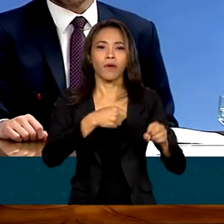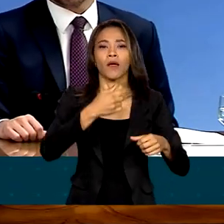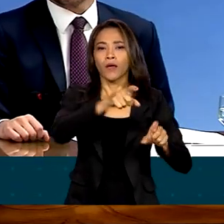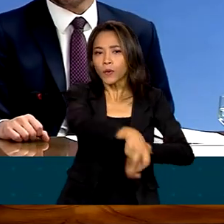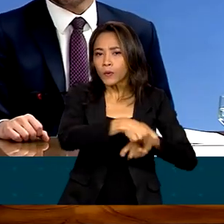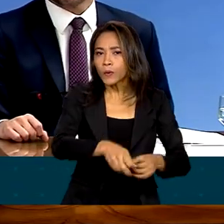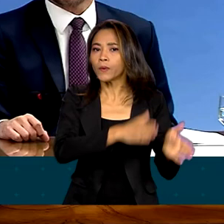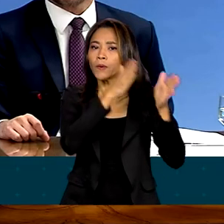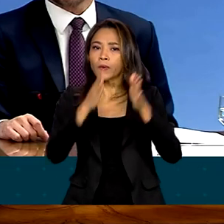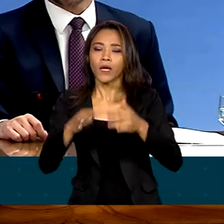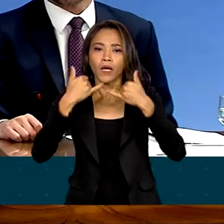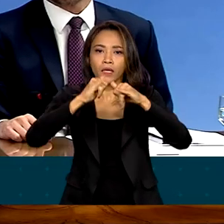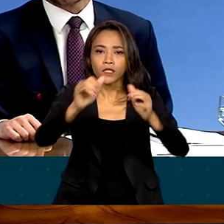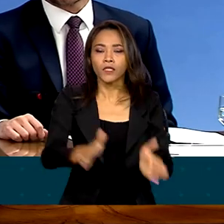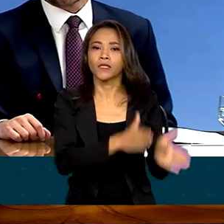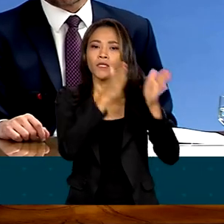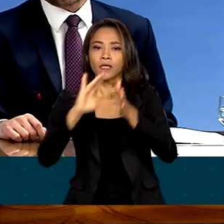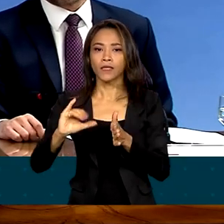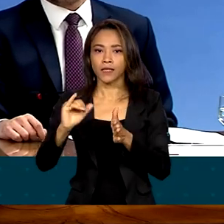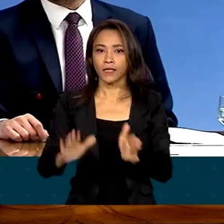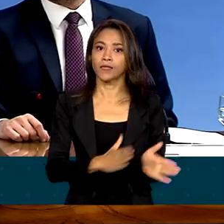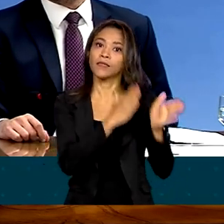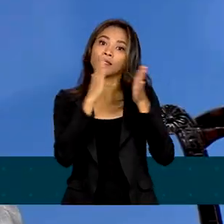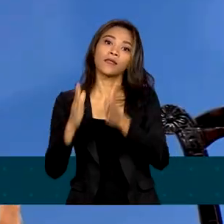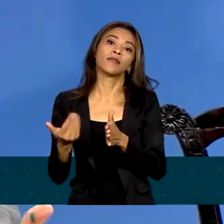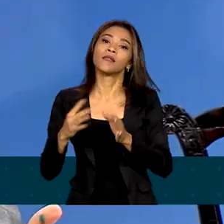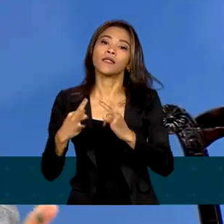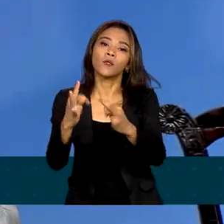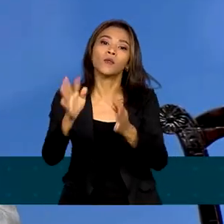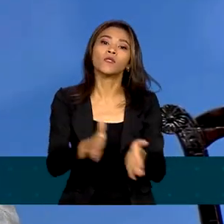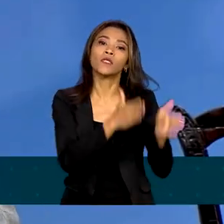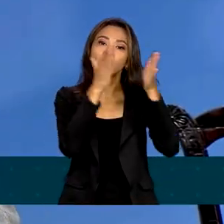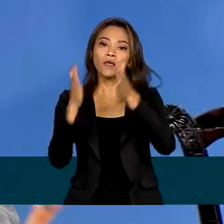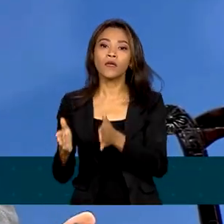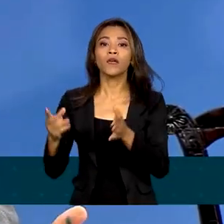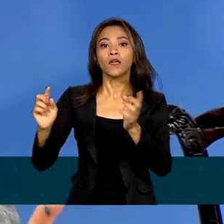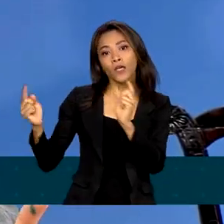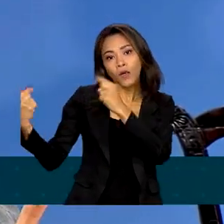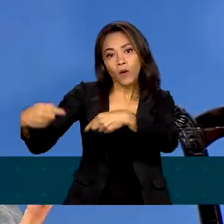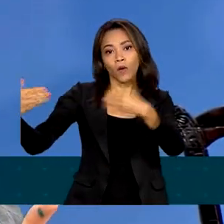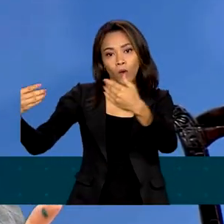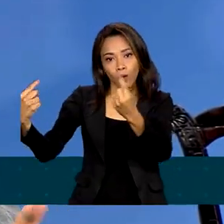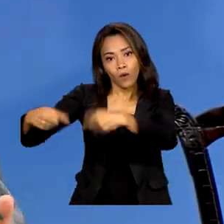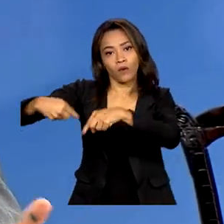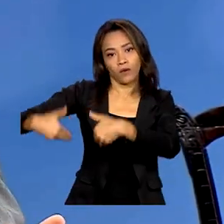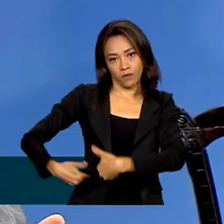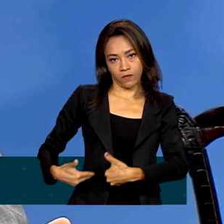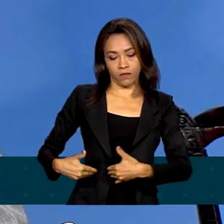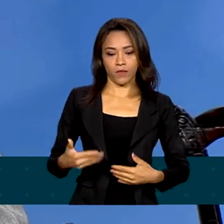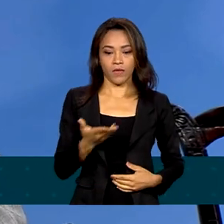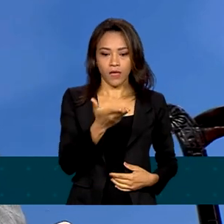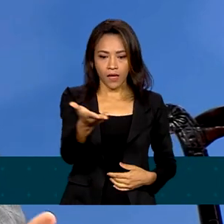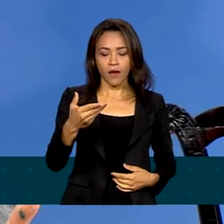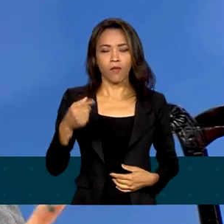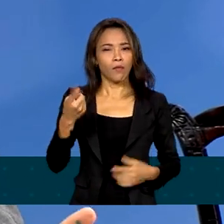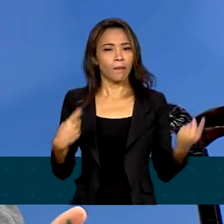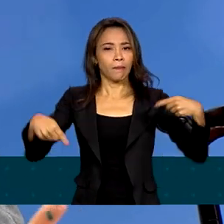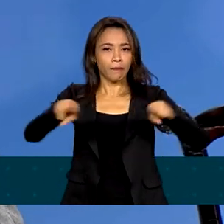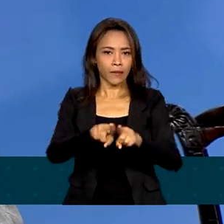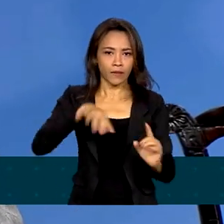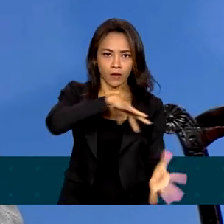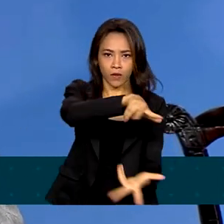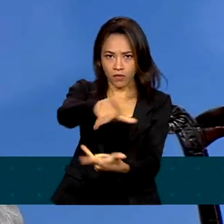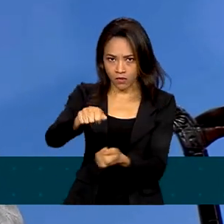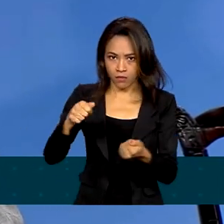limpa, ciência e tecnologia e combate à fome. Tem como objetivo o aprofundamento da parceria estratégica global. O